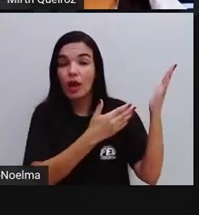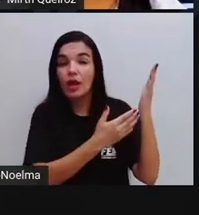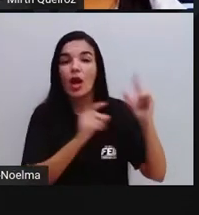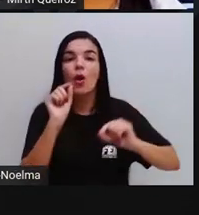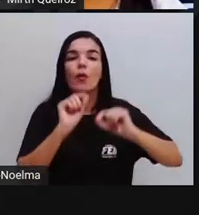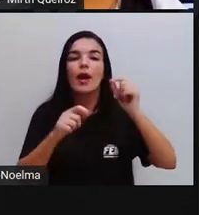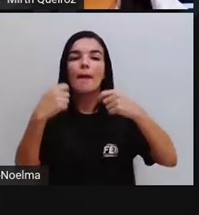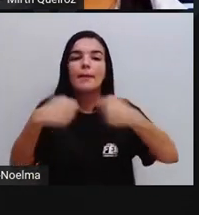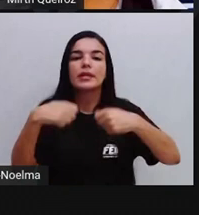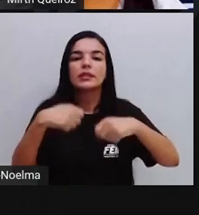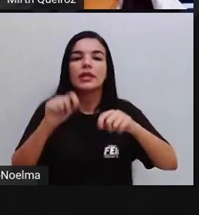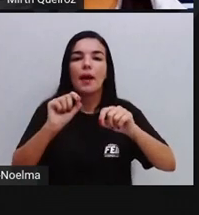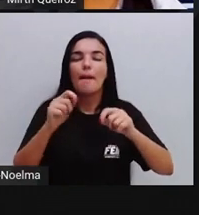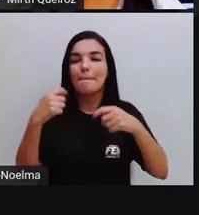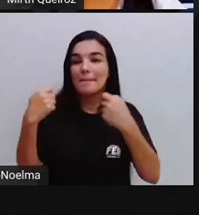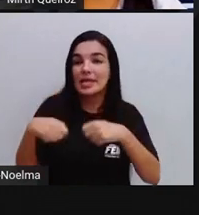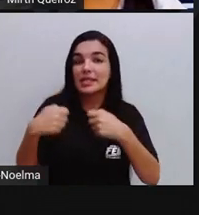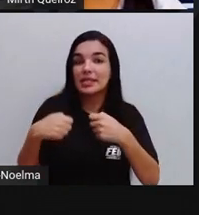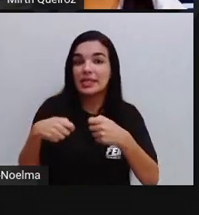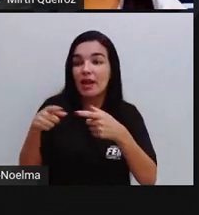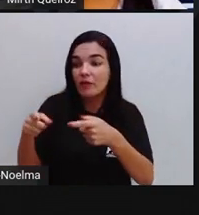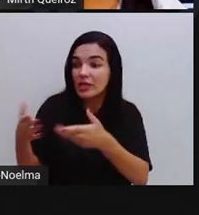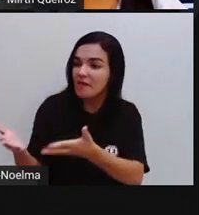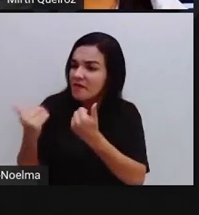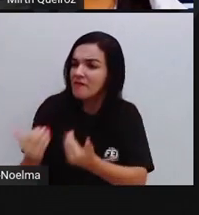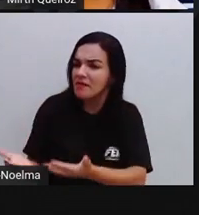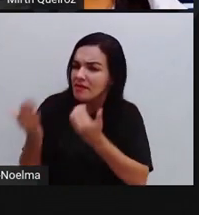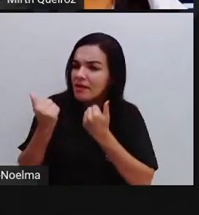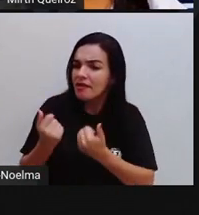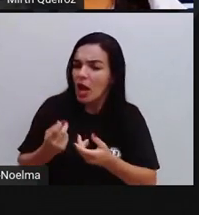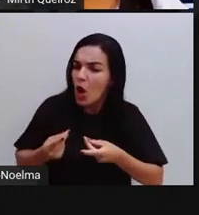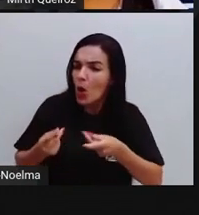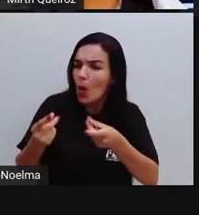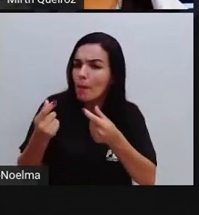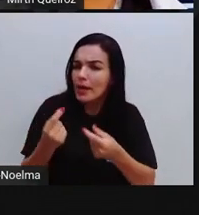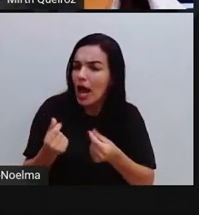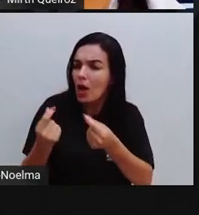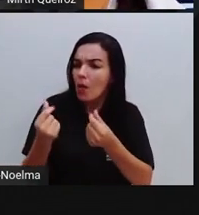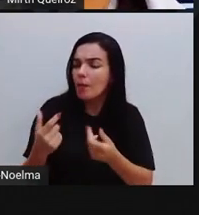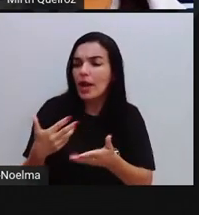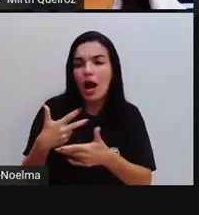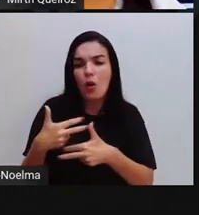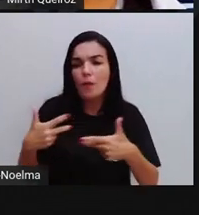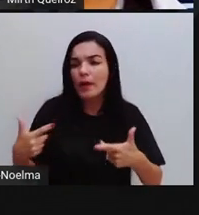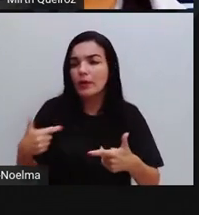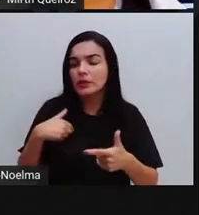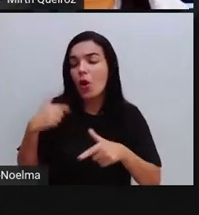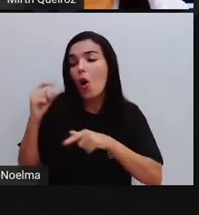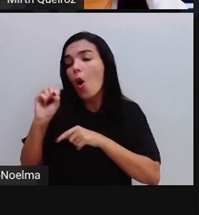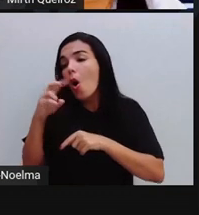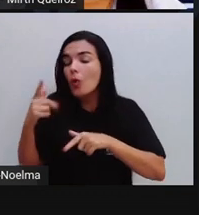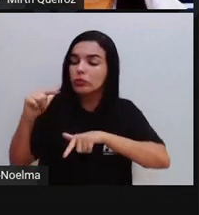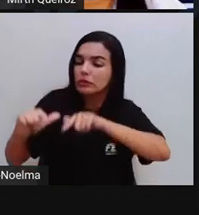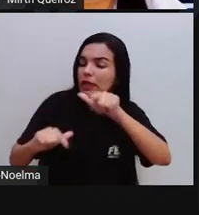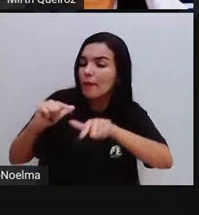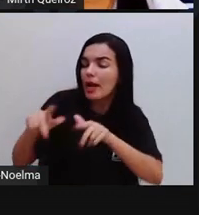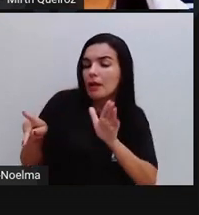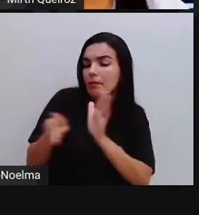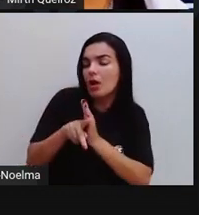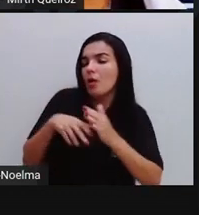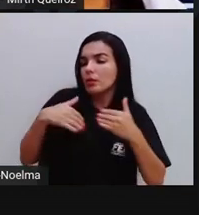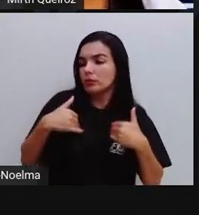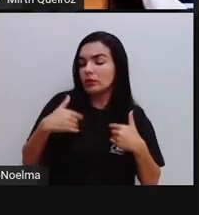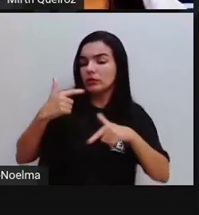precisamente o convencimento do consumidor para a compra de um produto ou de um serviço, né? O objetivo aí